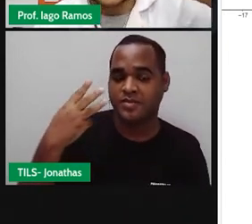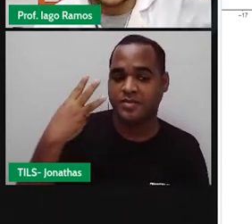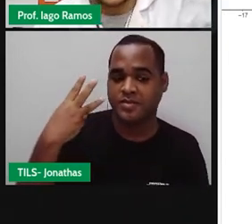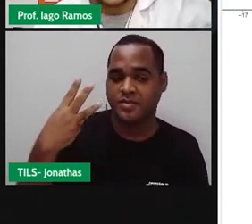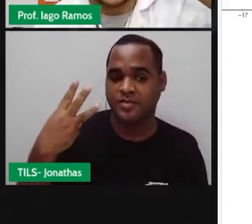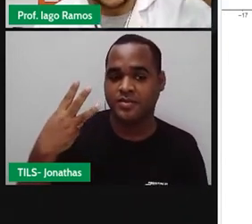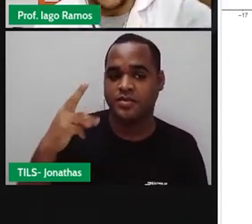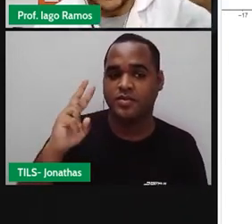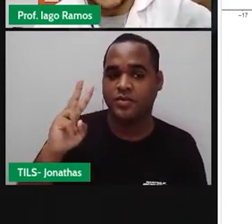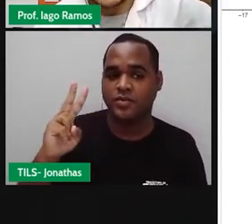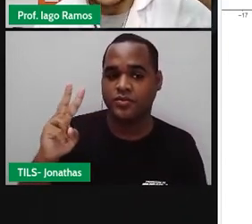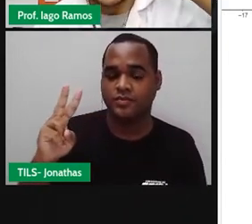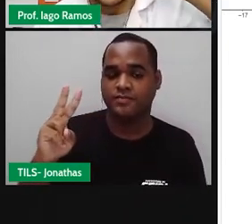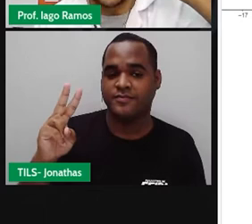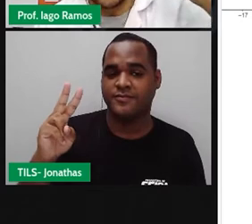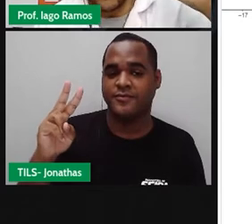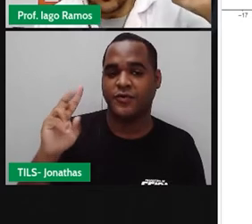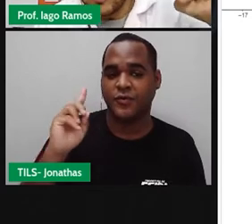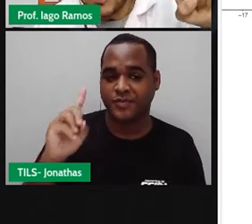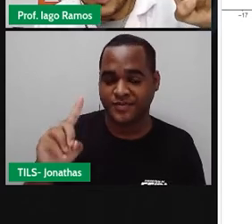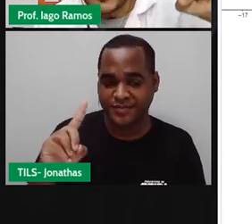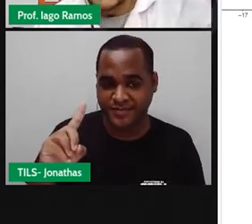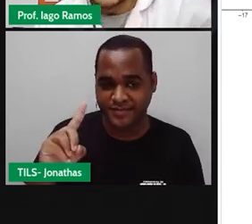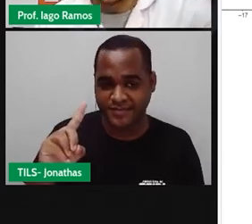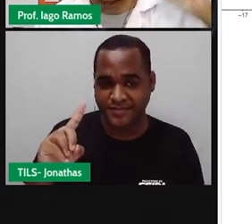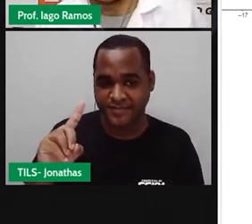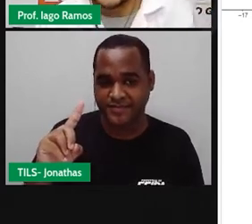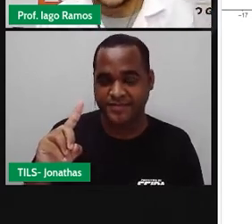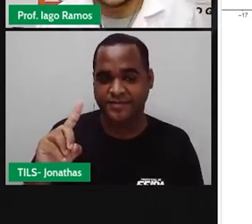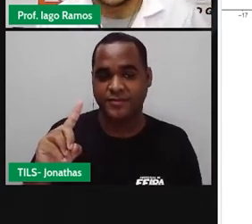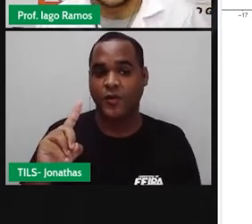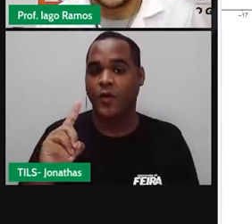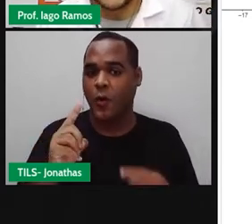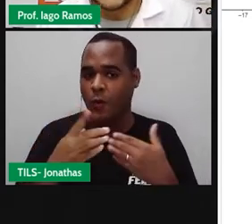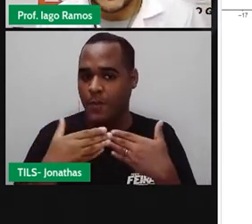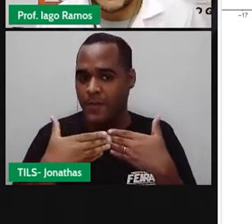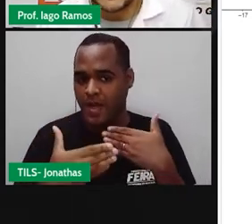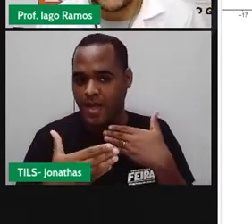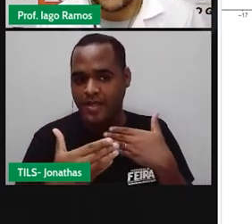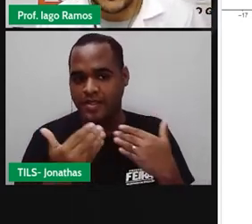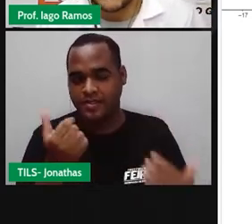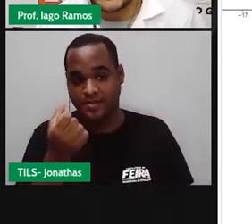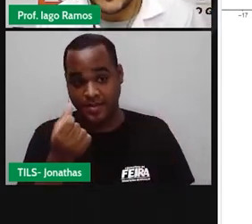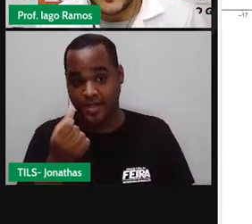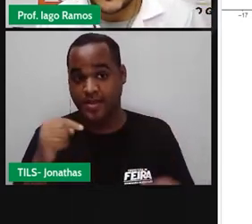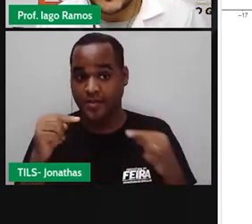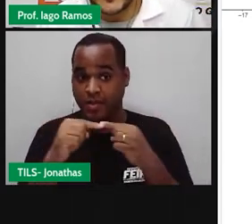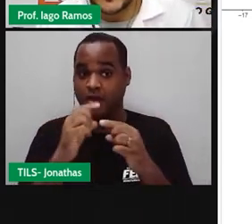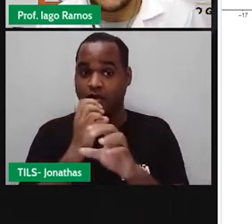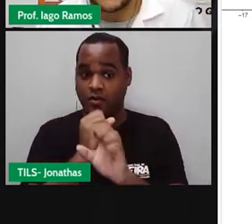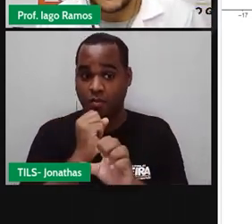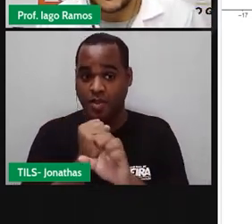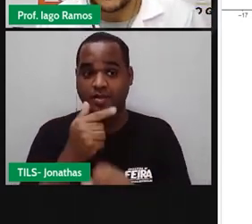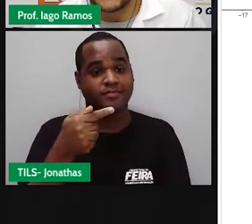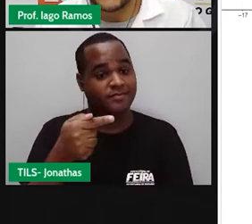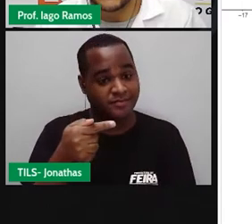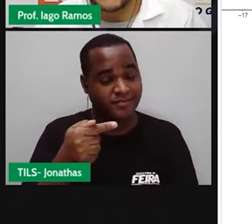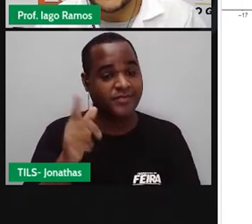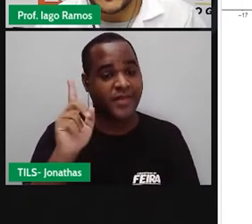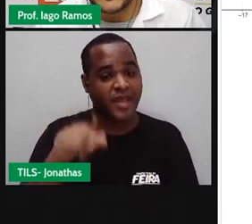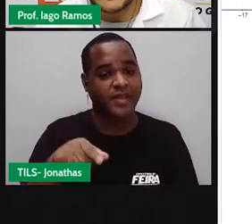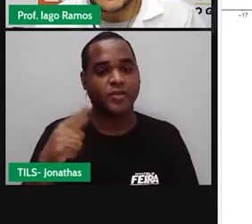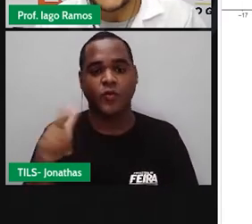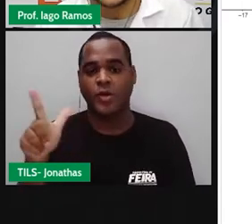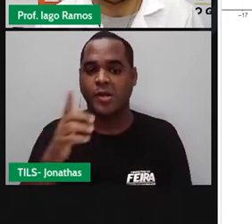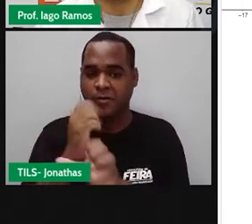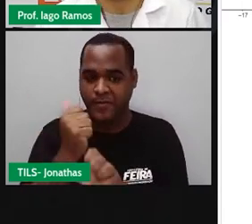três, dois, um. O sucessor do número seis é o número sete. É quem vem depois do número